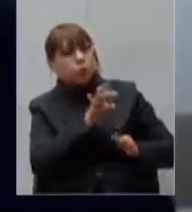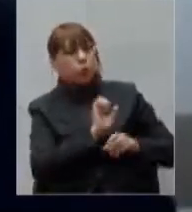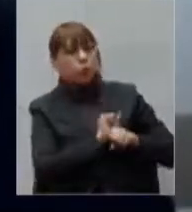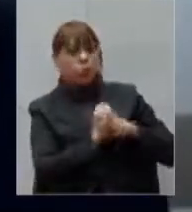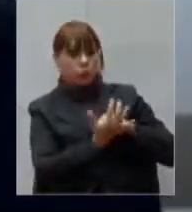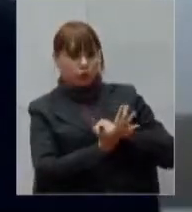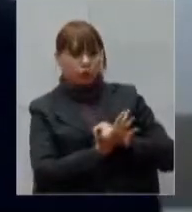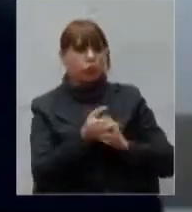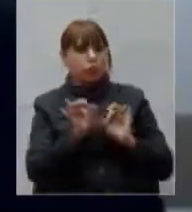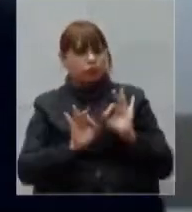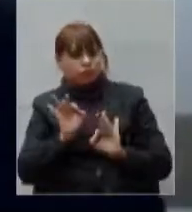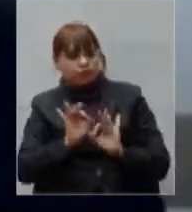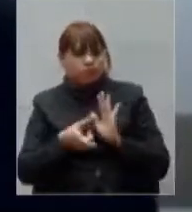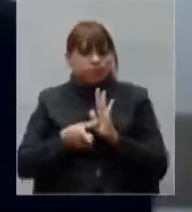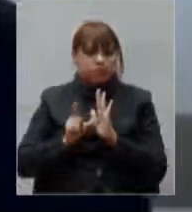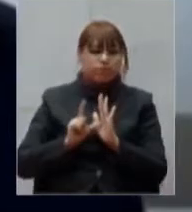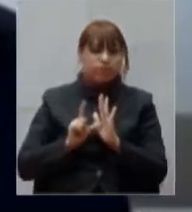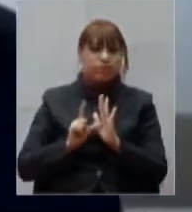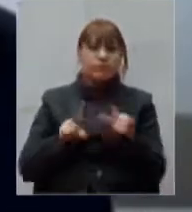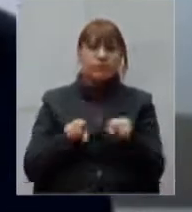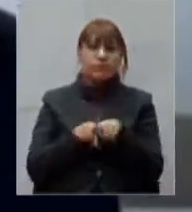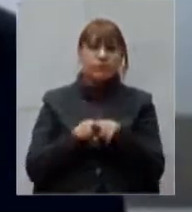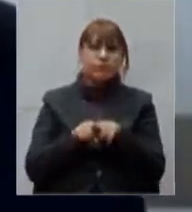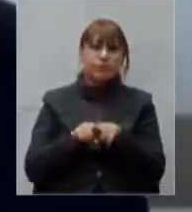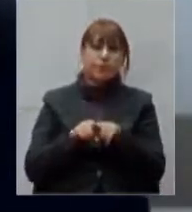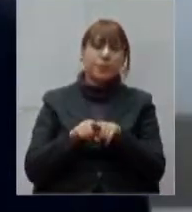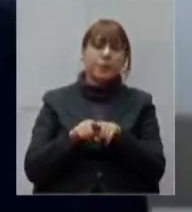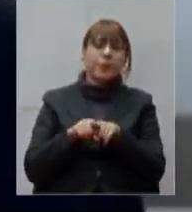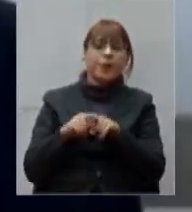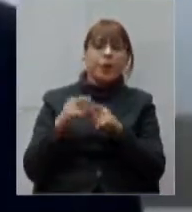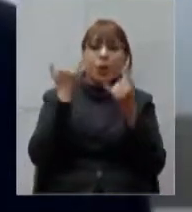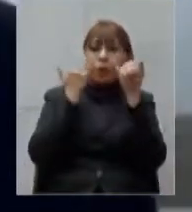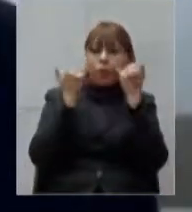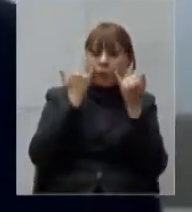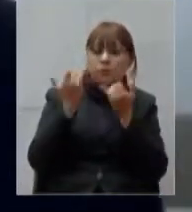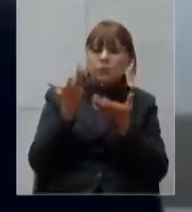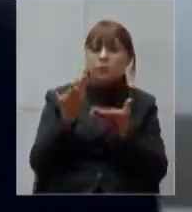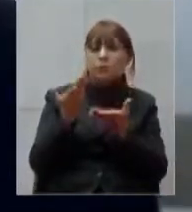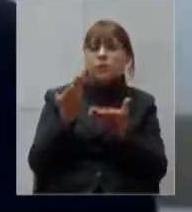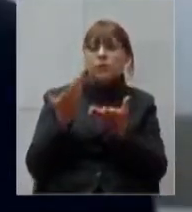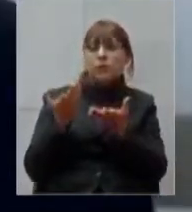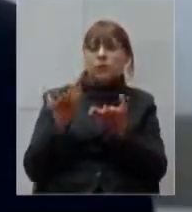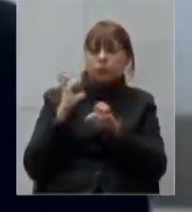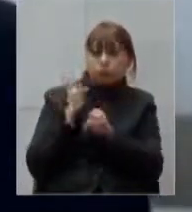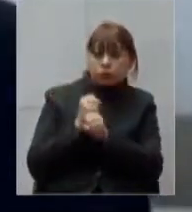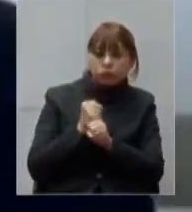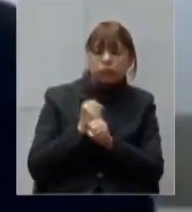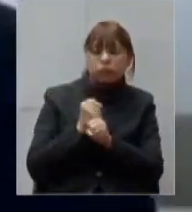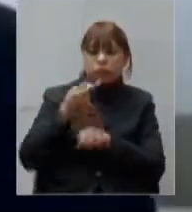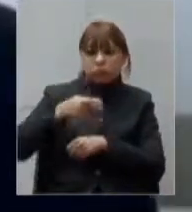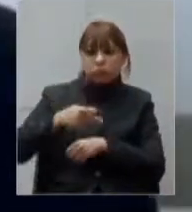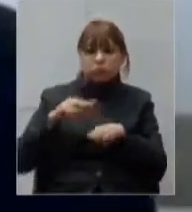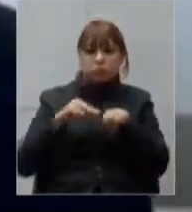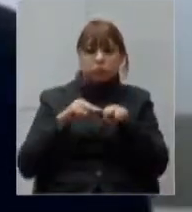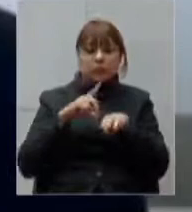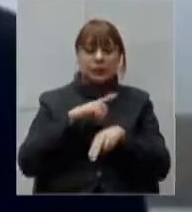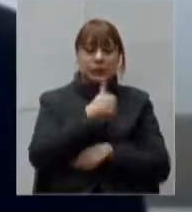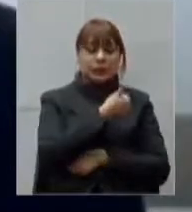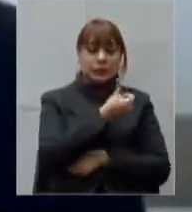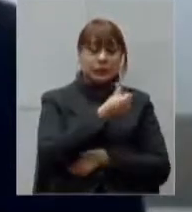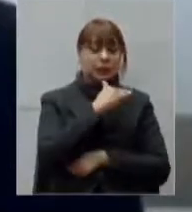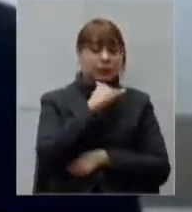Os dados de Uberaba são dados bons, nós temos hoje 16 óbitos e 450